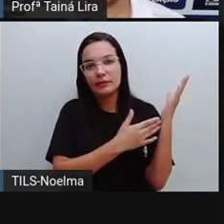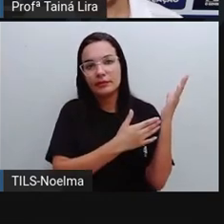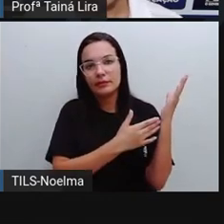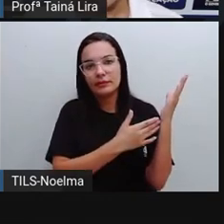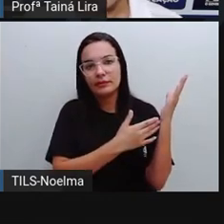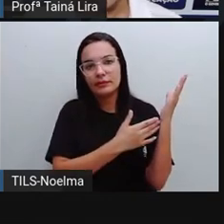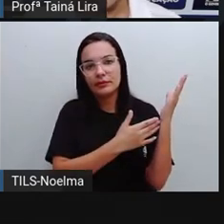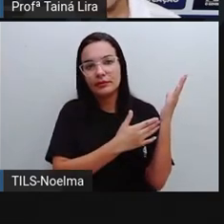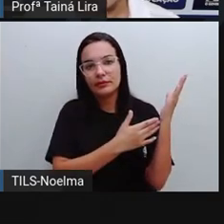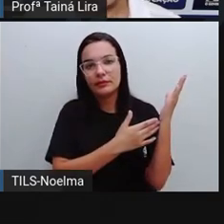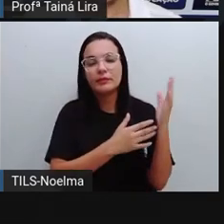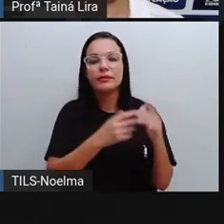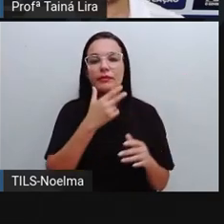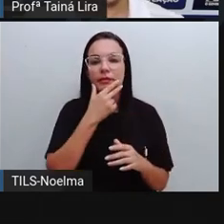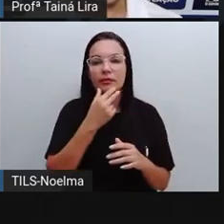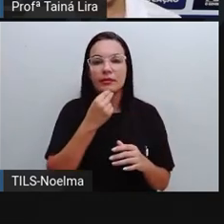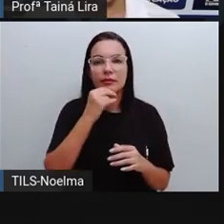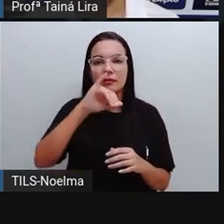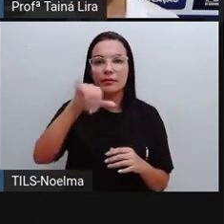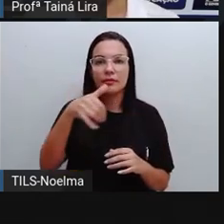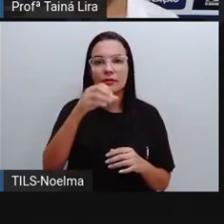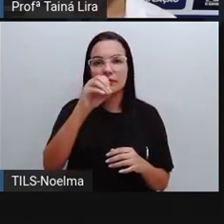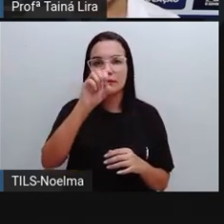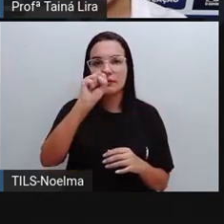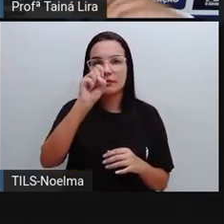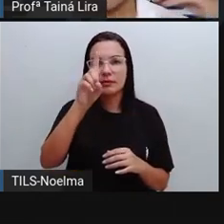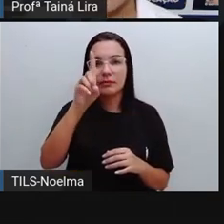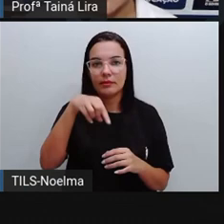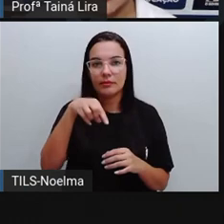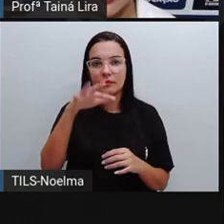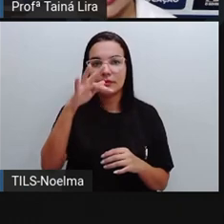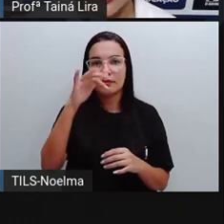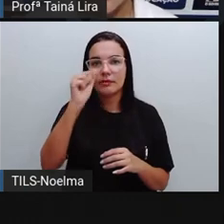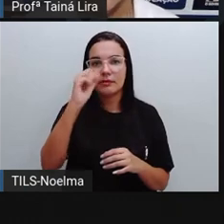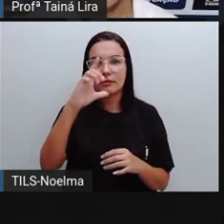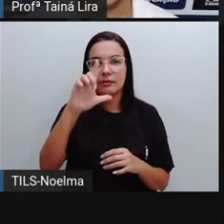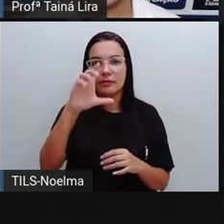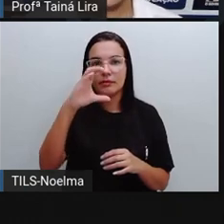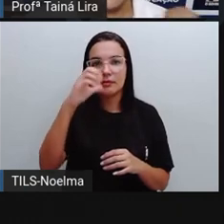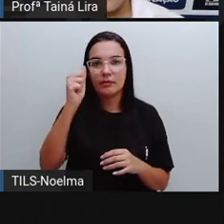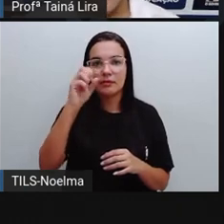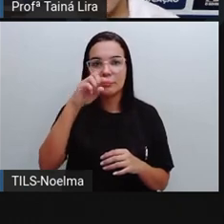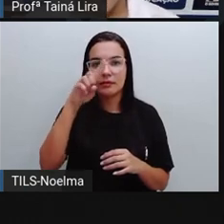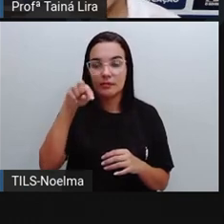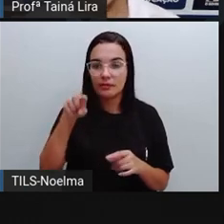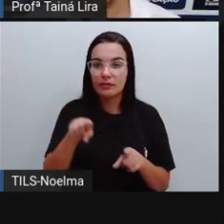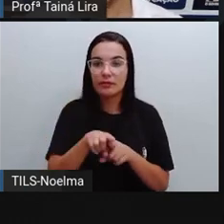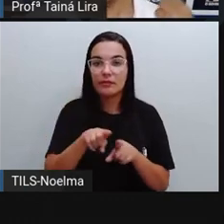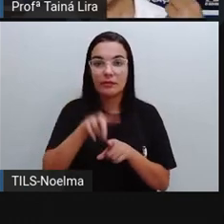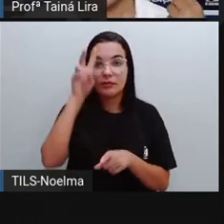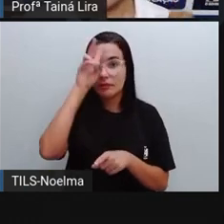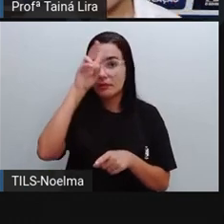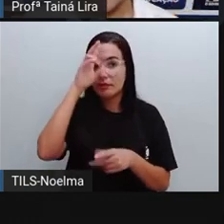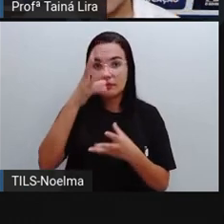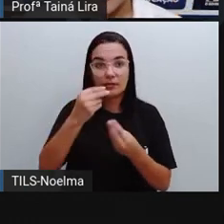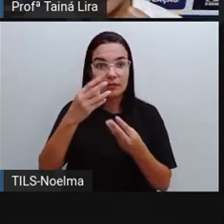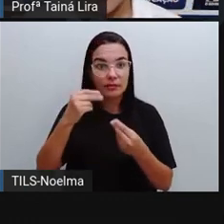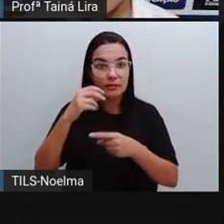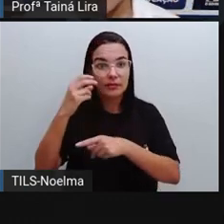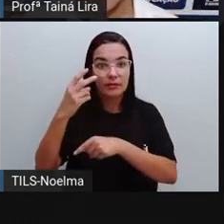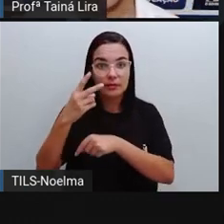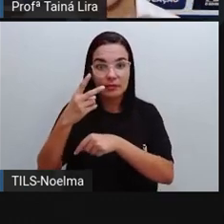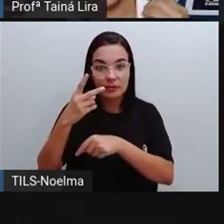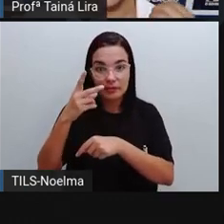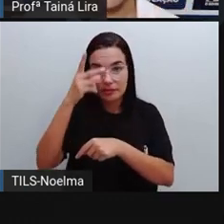José Falcão da Silva, que é um prefeito, um dos prefeitos mais lembrados aí, né? Entre os ferências, foi prefeito em três